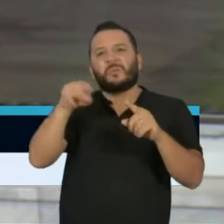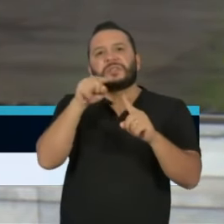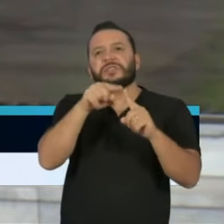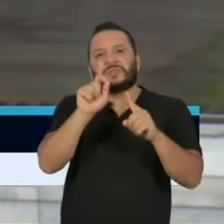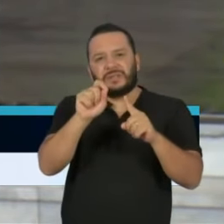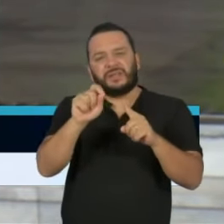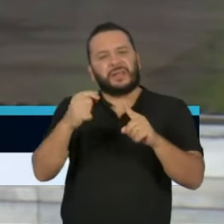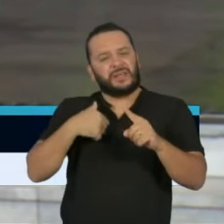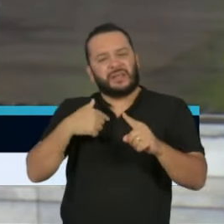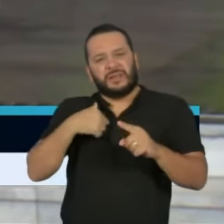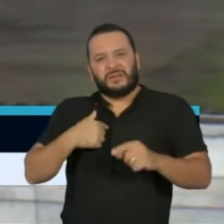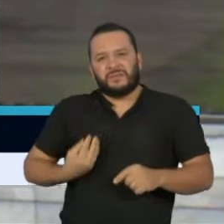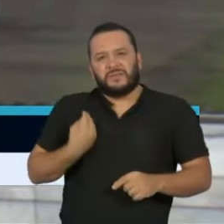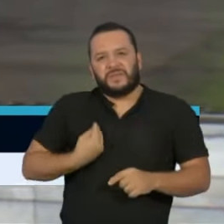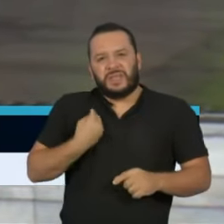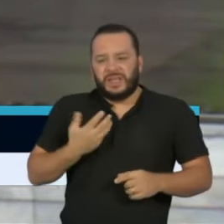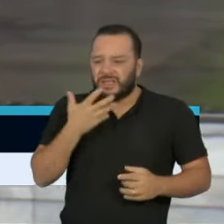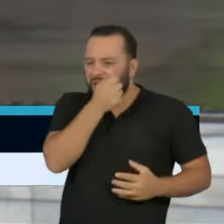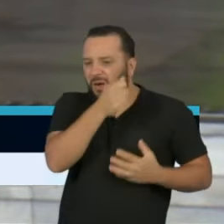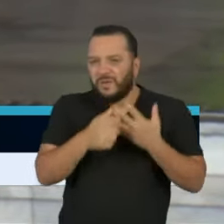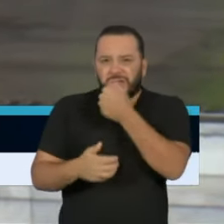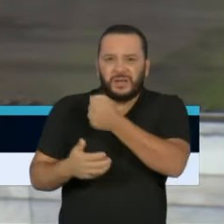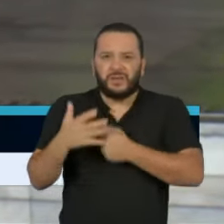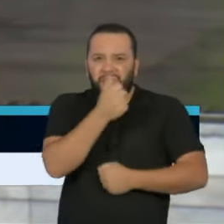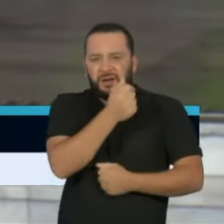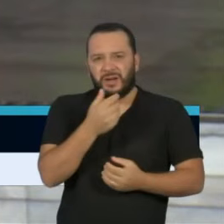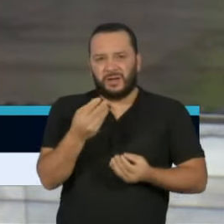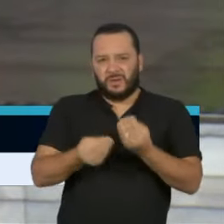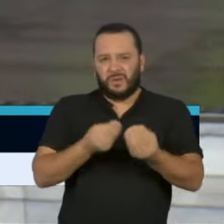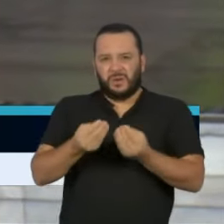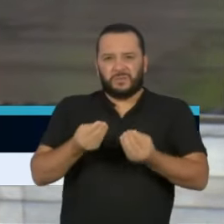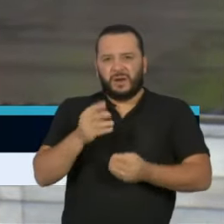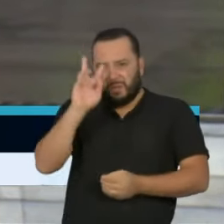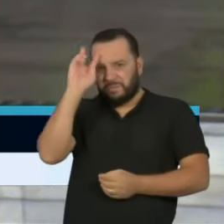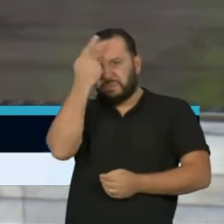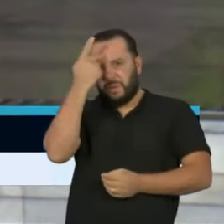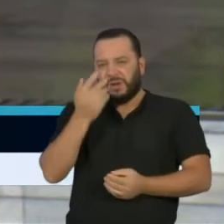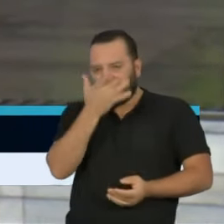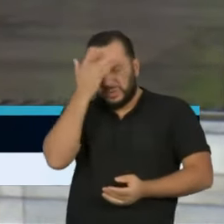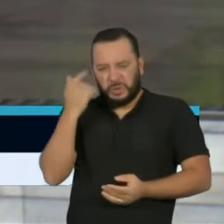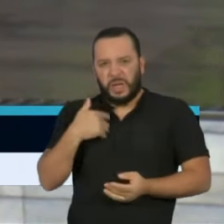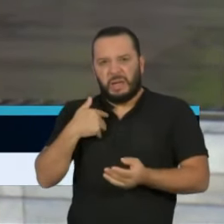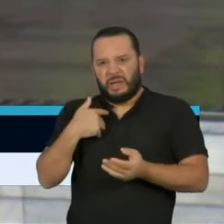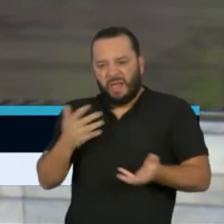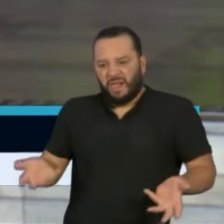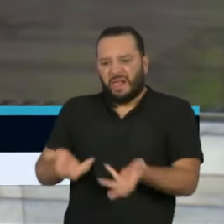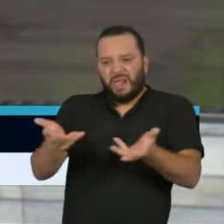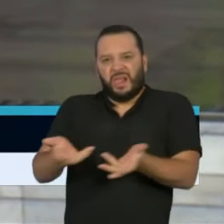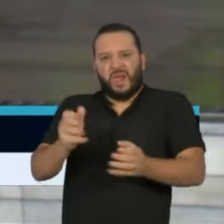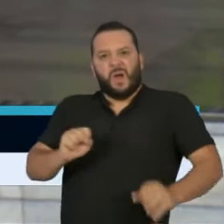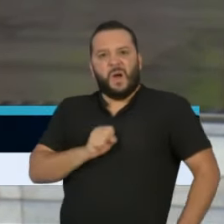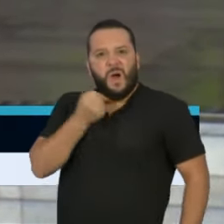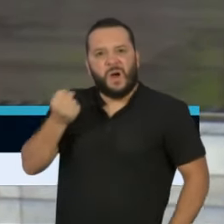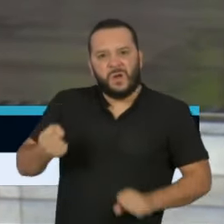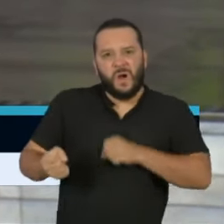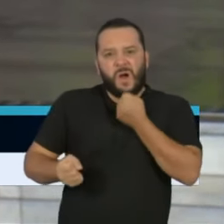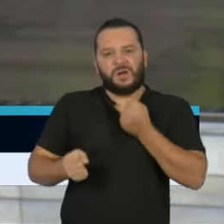não acontece. Ao contrário, manifestações de ódio são estimuladas pelas redes sociais,